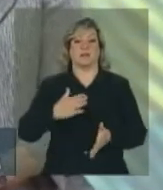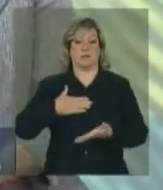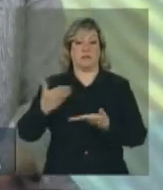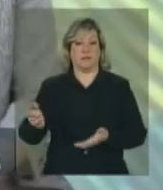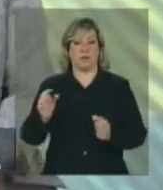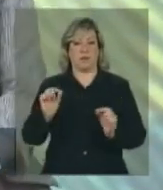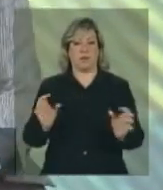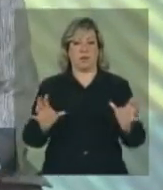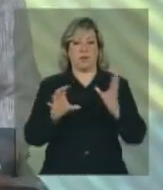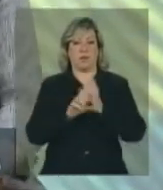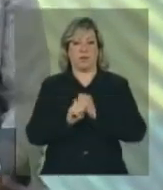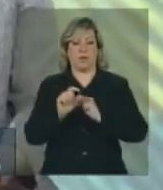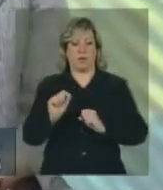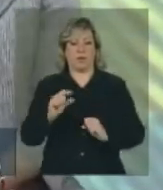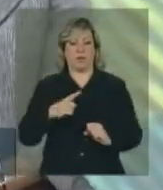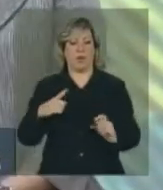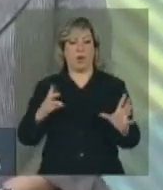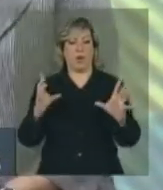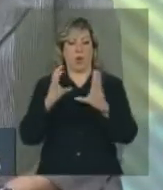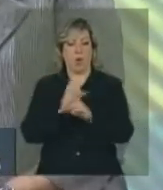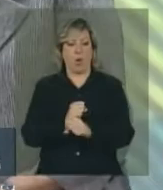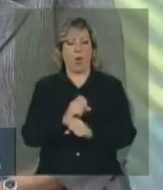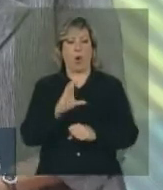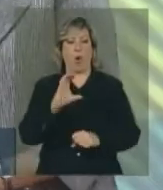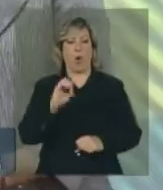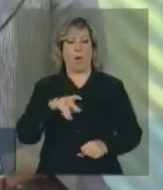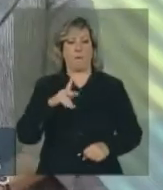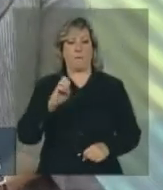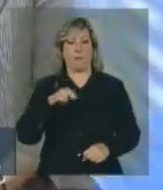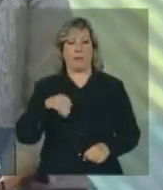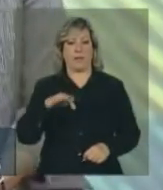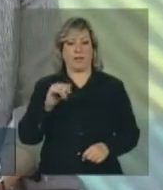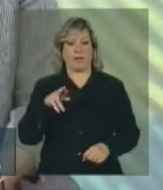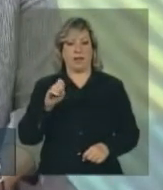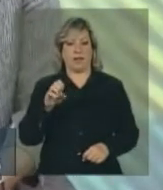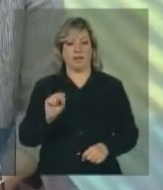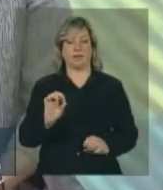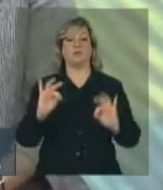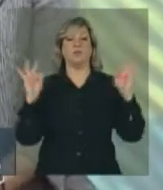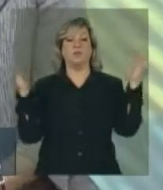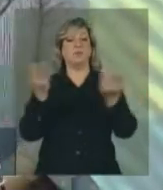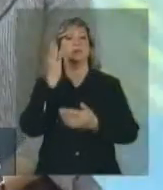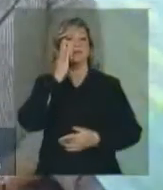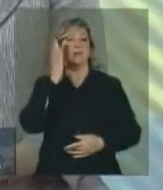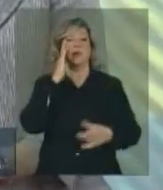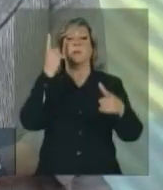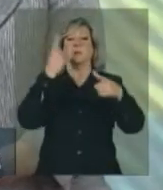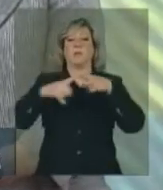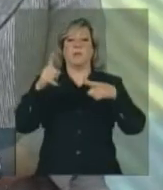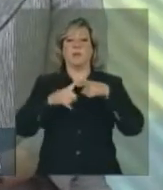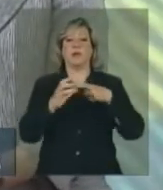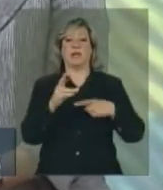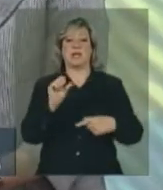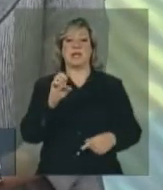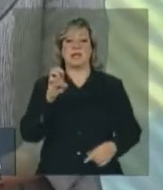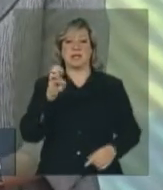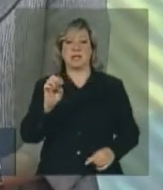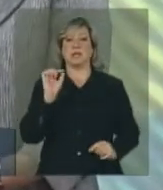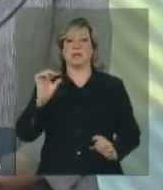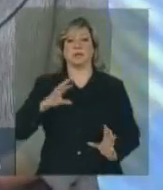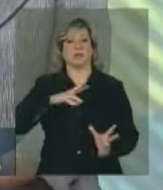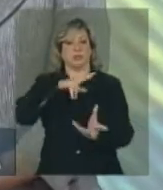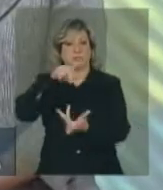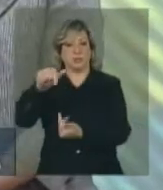Todos nós aqui sabemos que o mundo enfrenta uma crise sem precedentes. Os